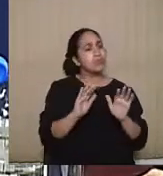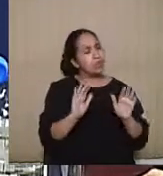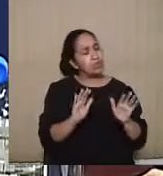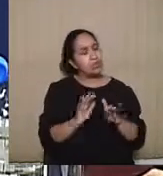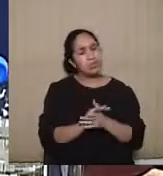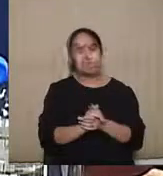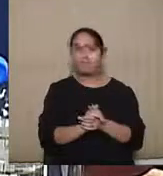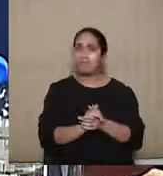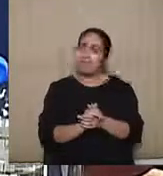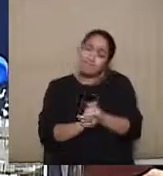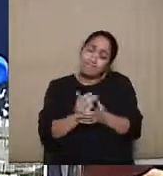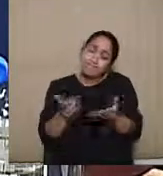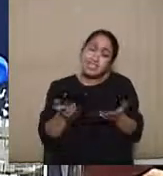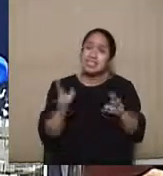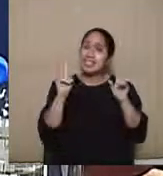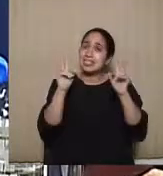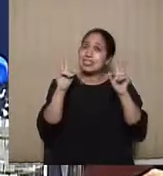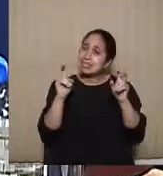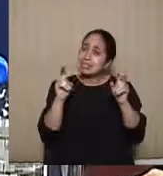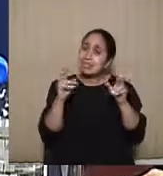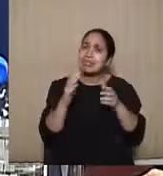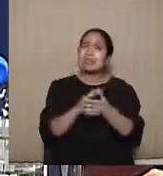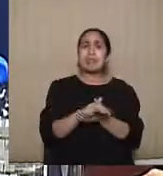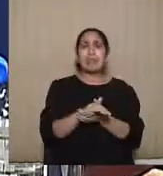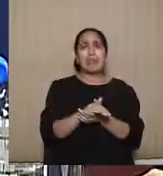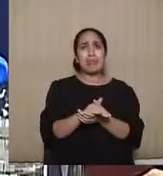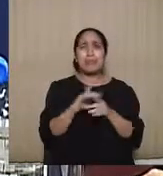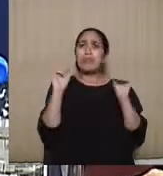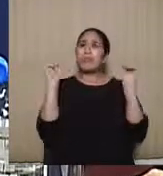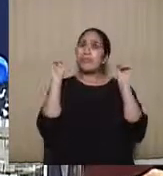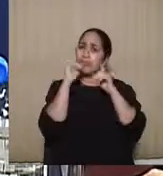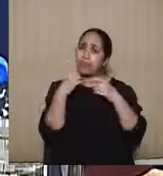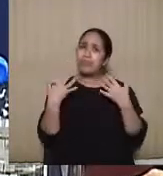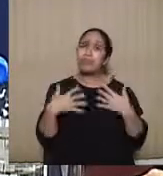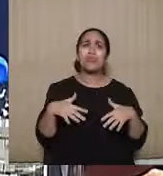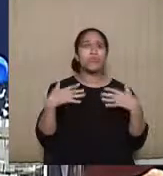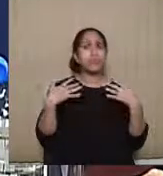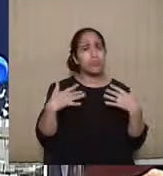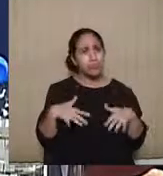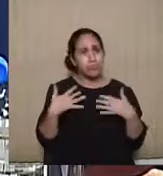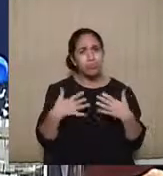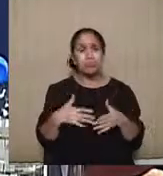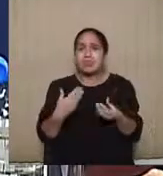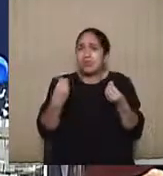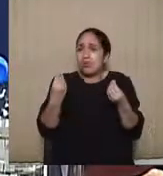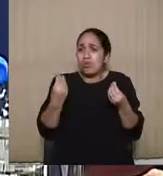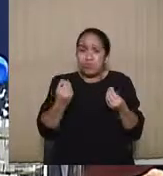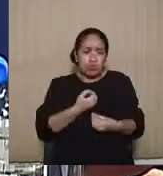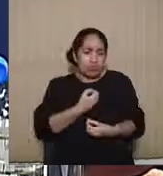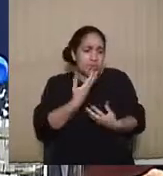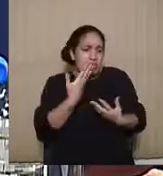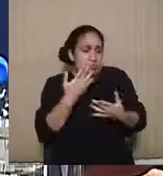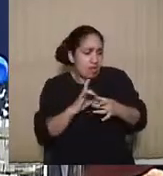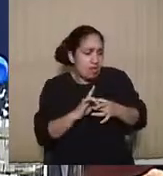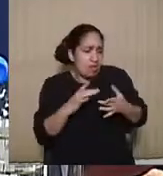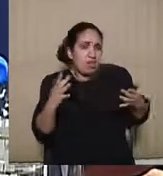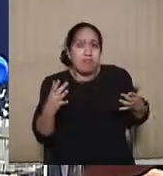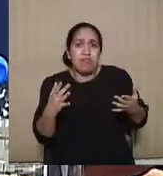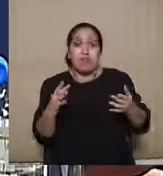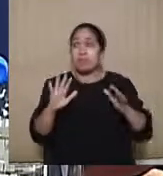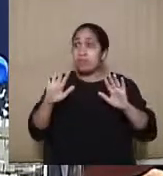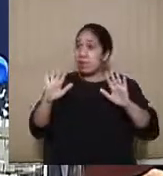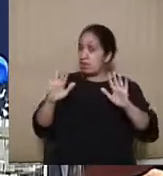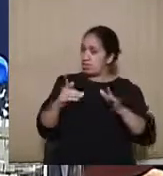Mas é isso, é um tema que é difícil mesmo, que toda vez que nós temos essa preocupação de liberdade de expressão de um lado, mas a